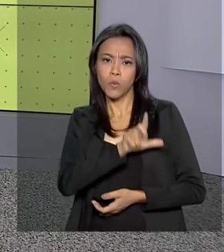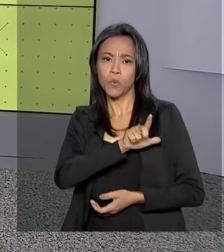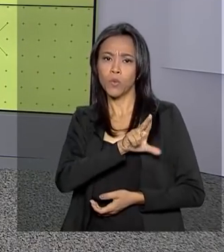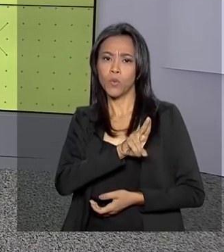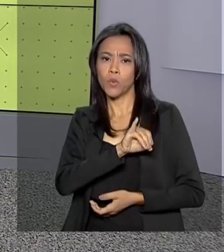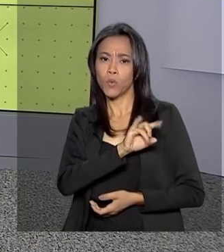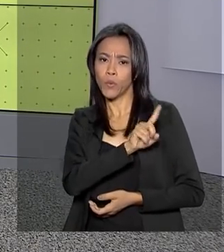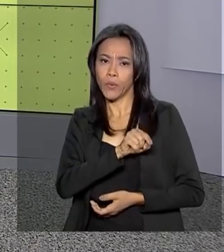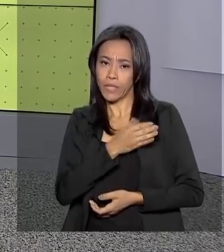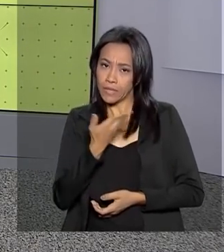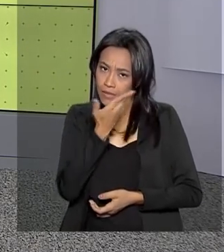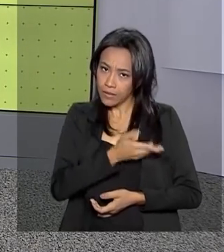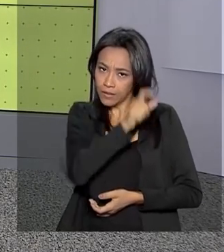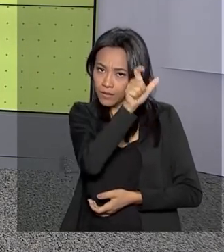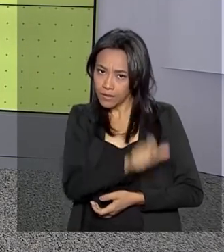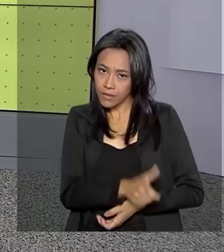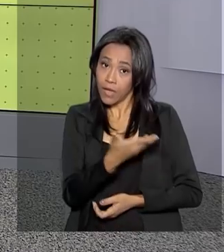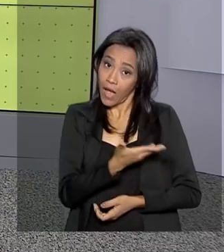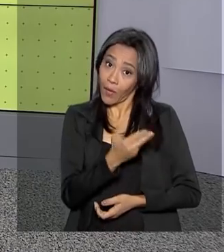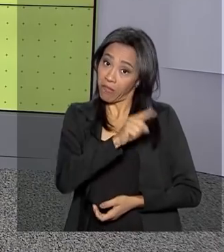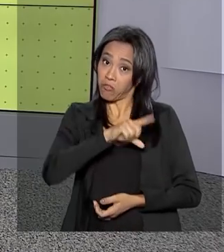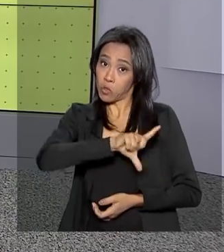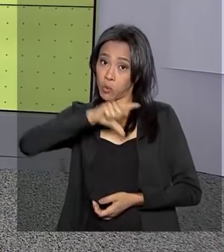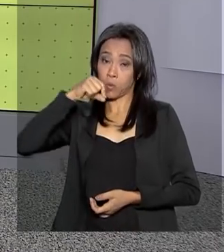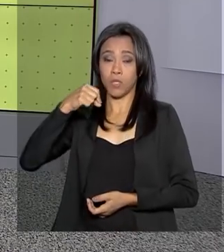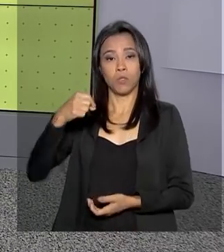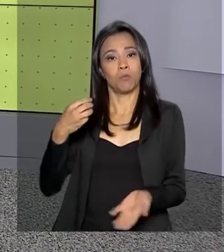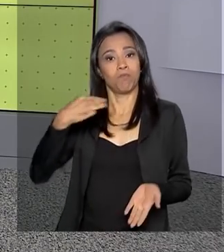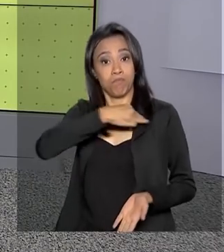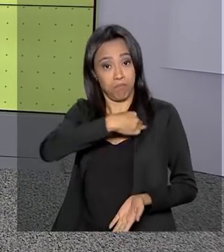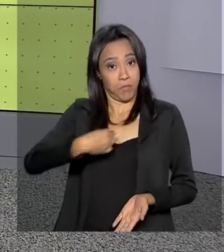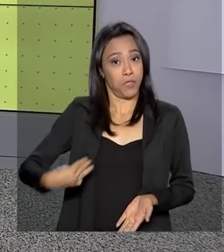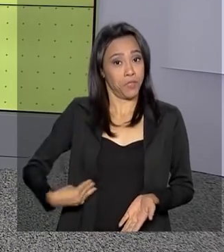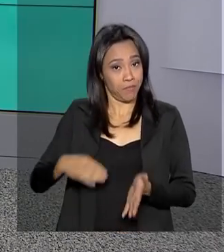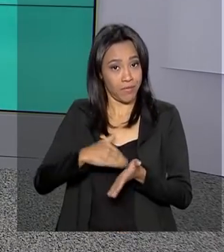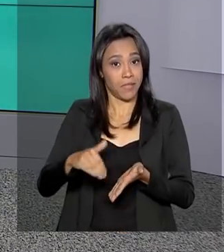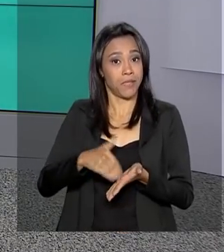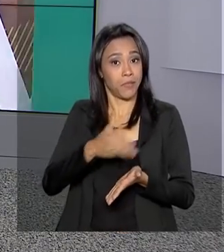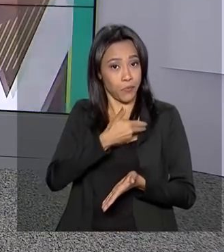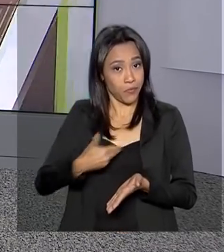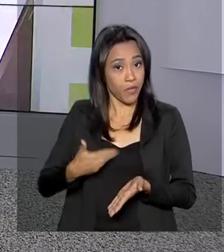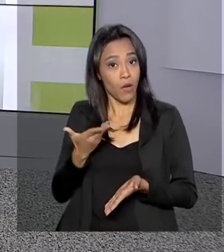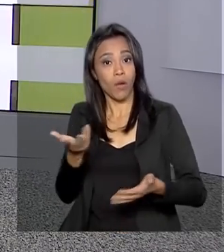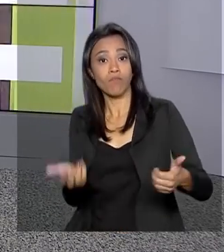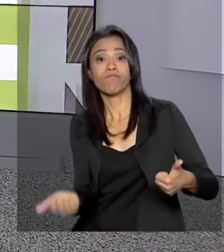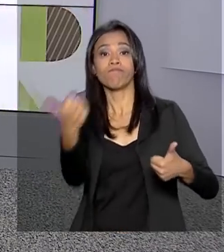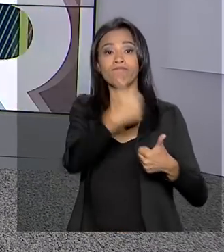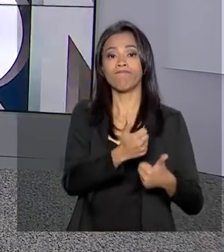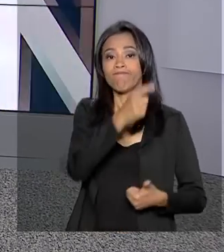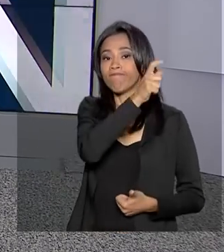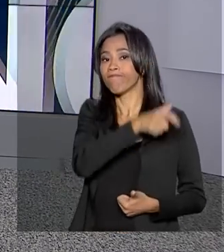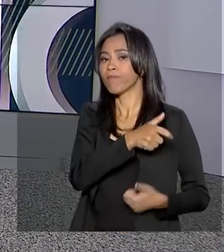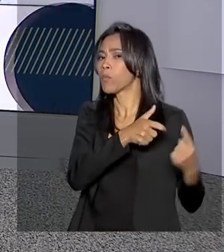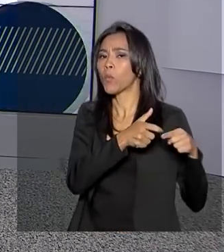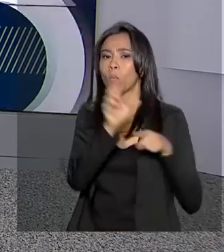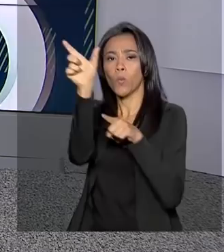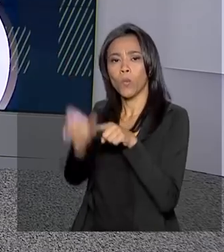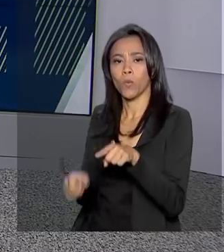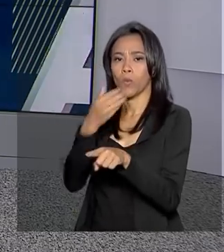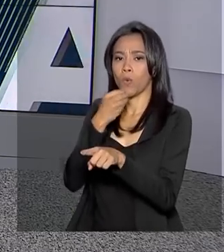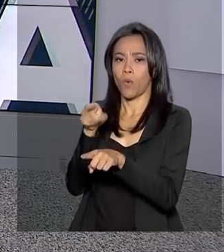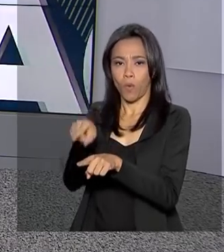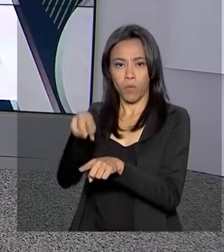Eduardo Ramos Batista Pereira, que agora é ministro da Secretaria de Governo, assumiu o general Marcos Antônio Amaro dos Santos.